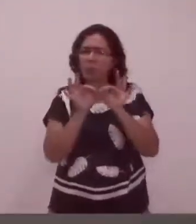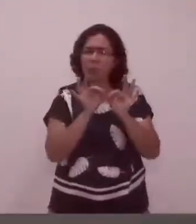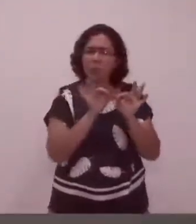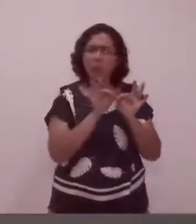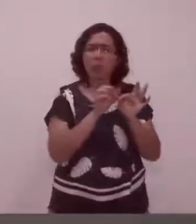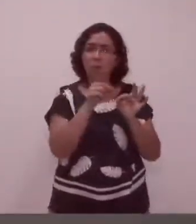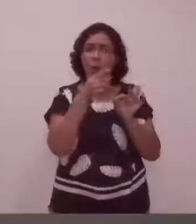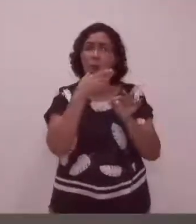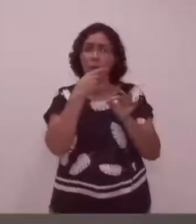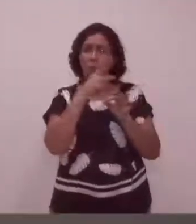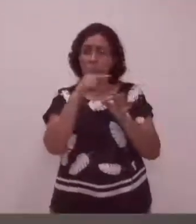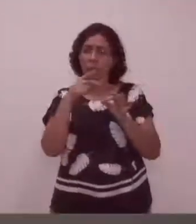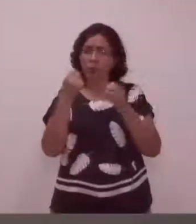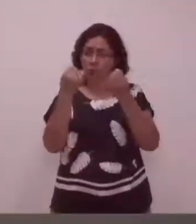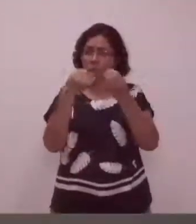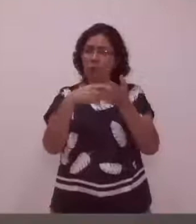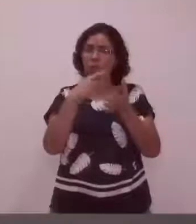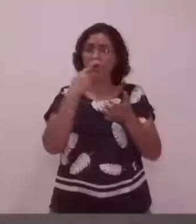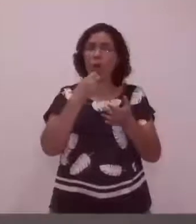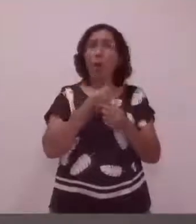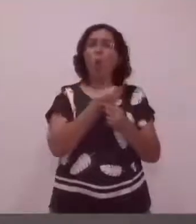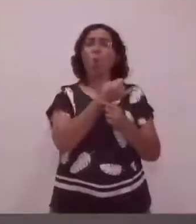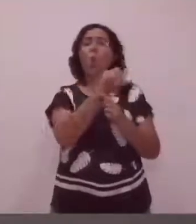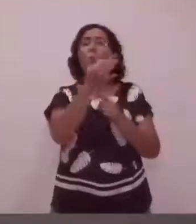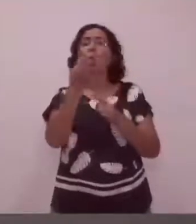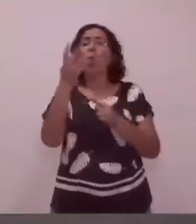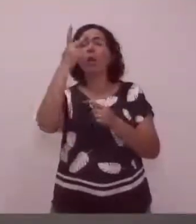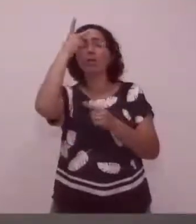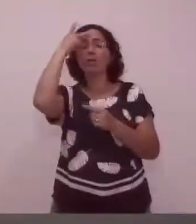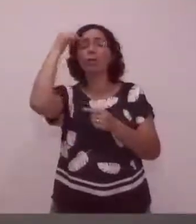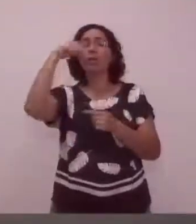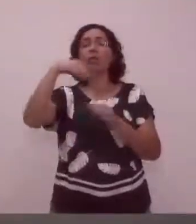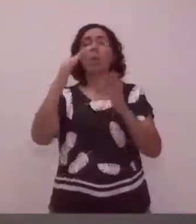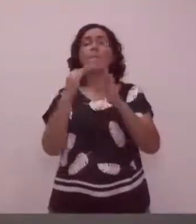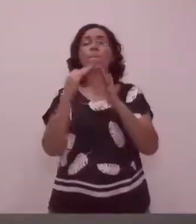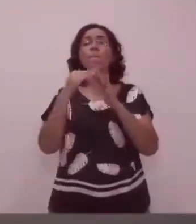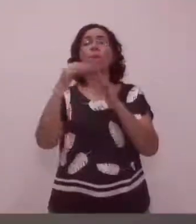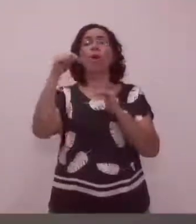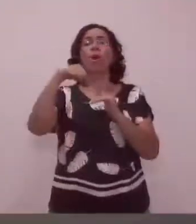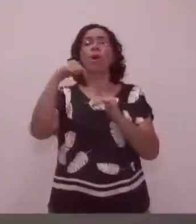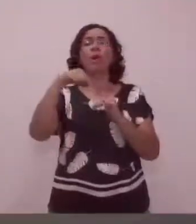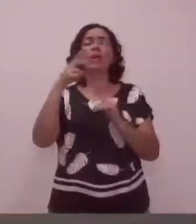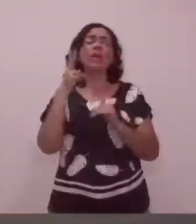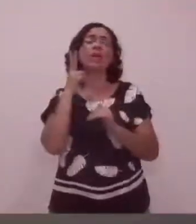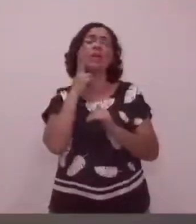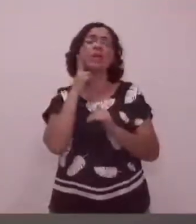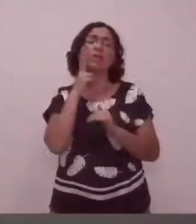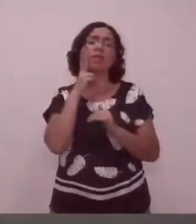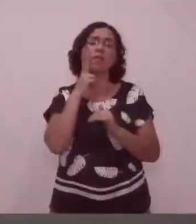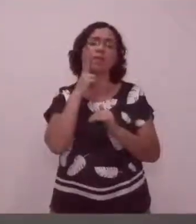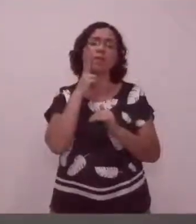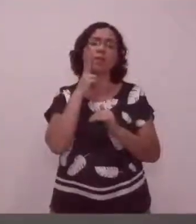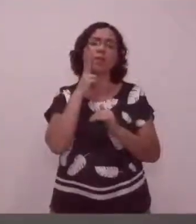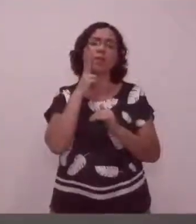ele fala lá, no seu estudo, quantos habitantes Vinhedo poderá ter, contratado pelo Executivo Municipal,